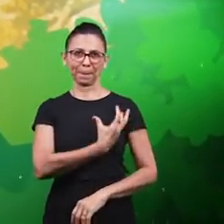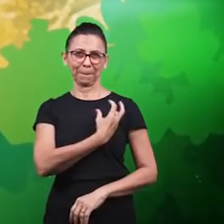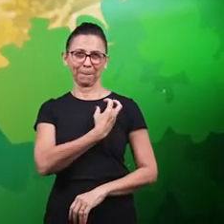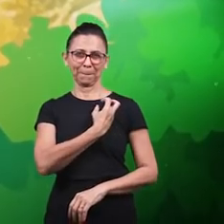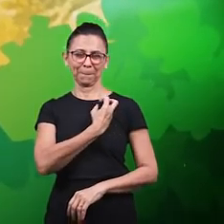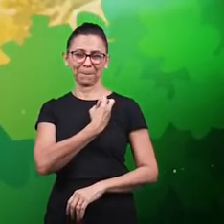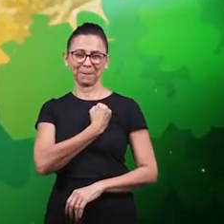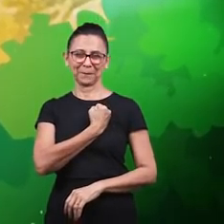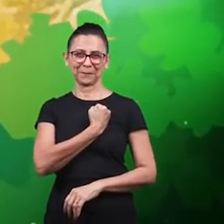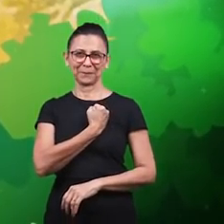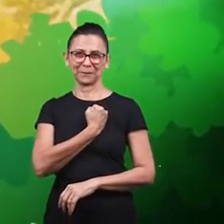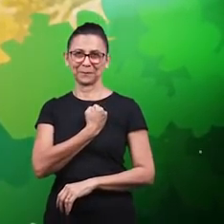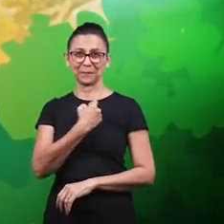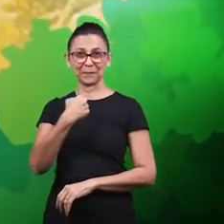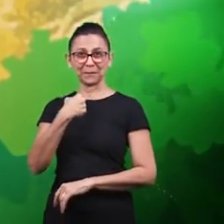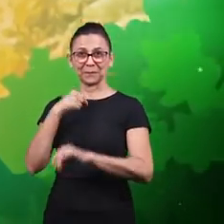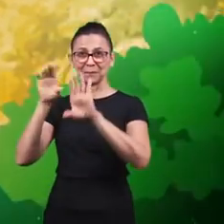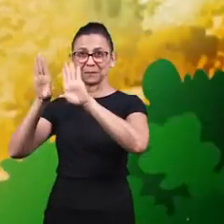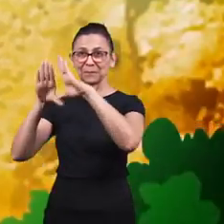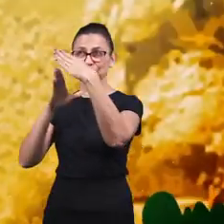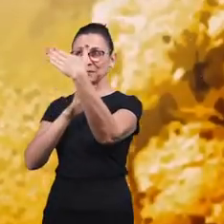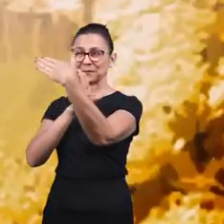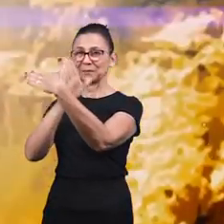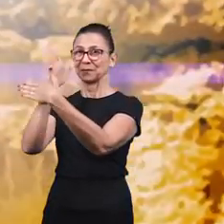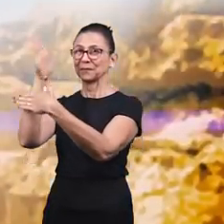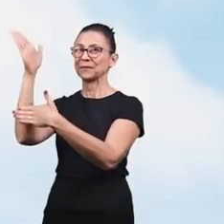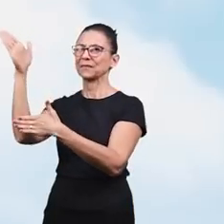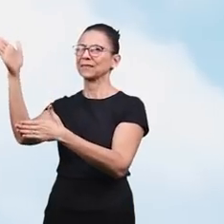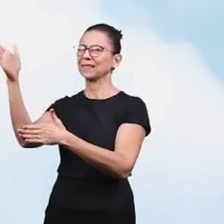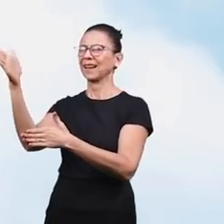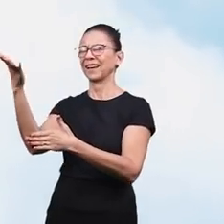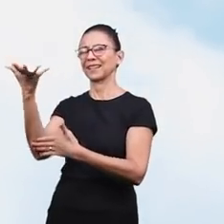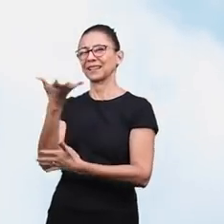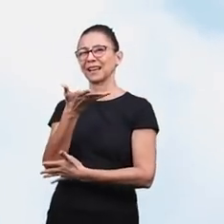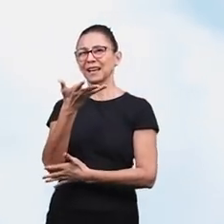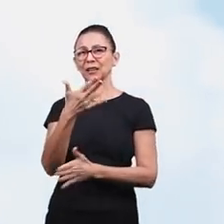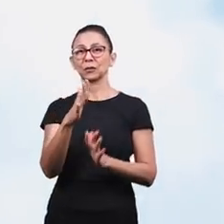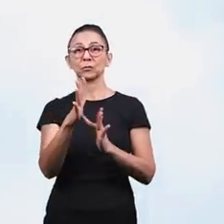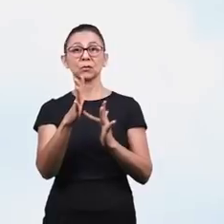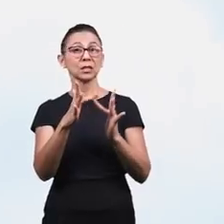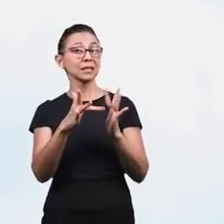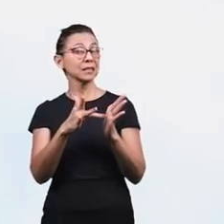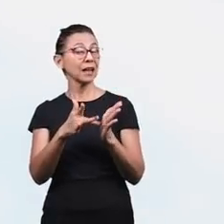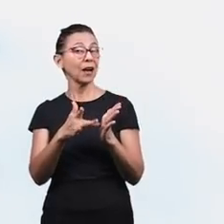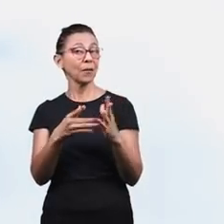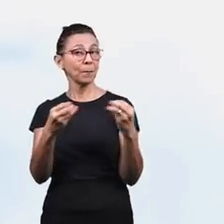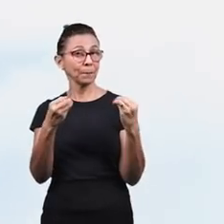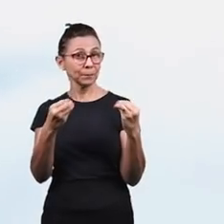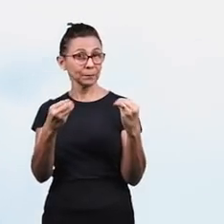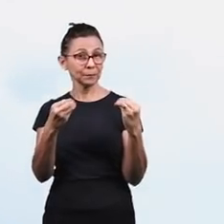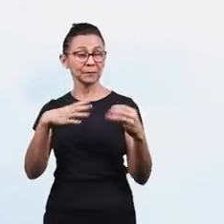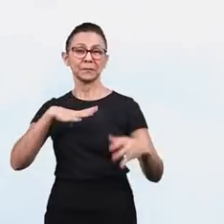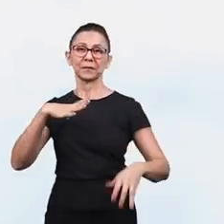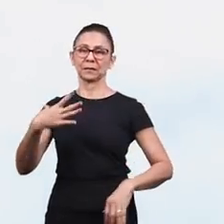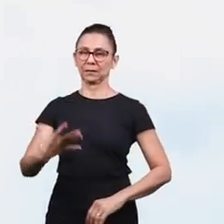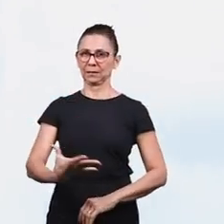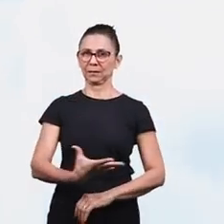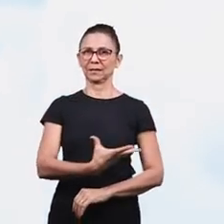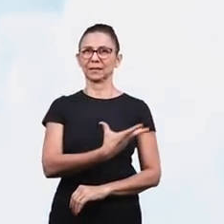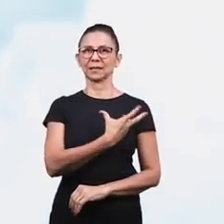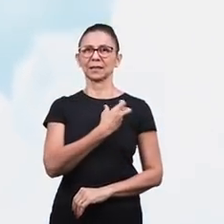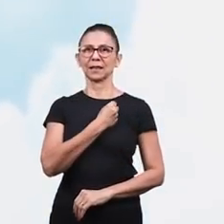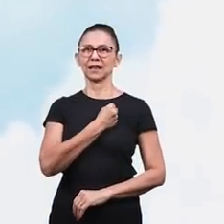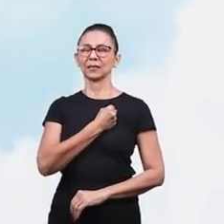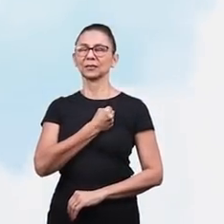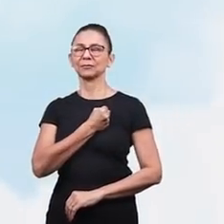pra me dar o céu de amor Eu quero Jesus que me salva